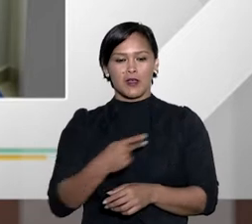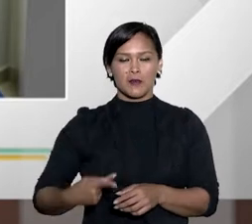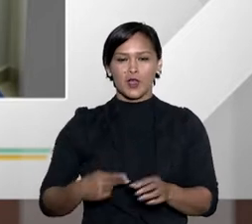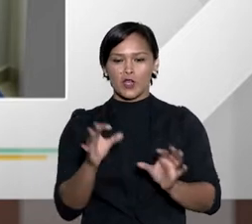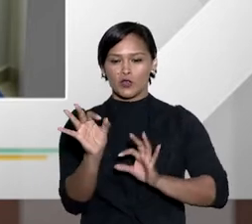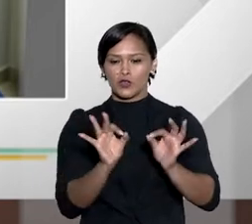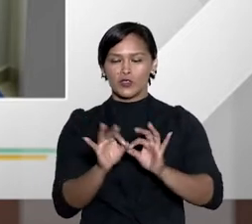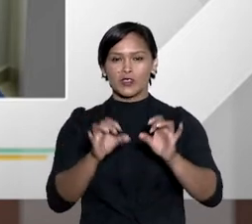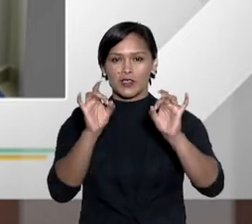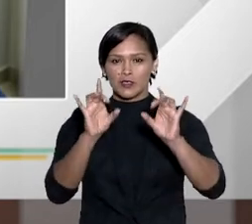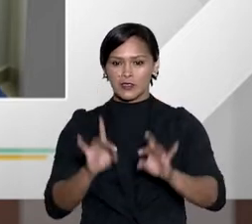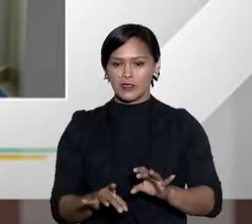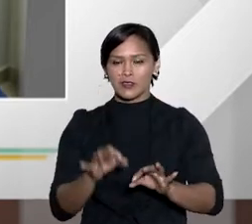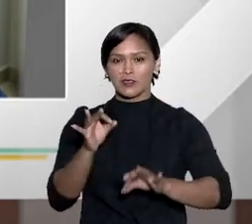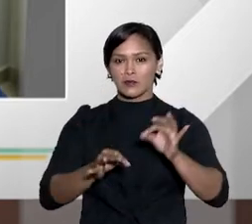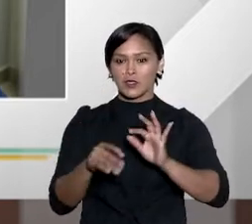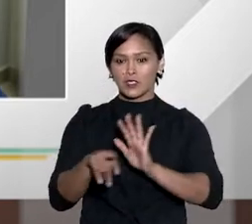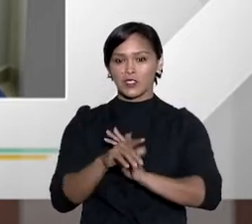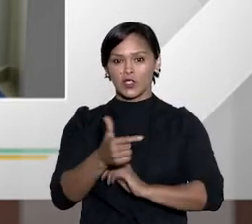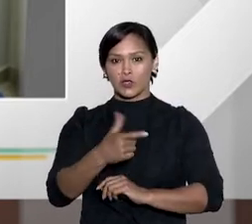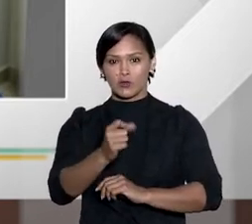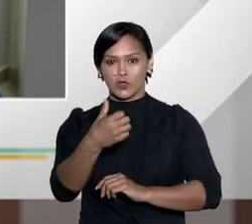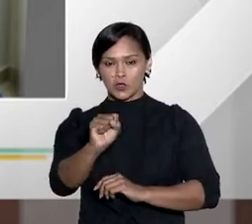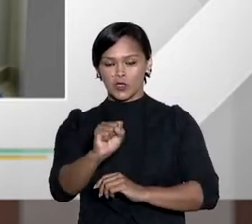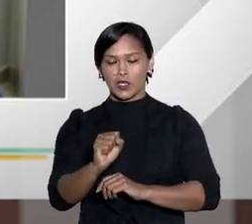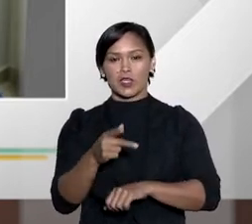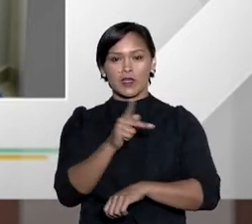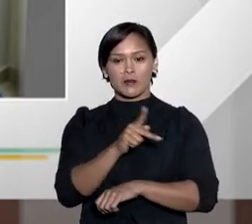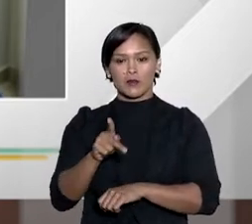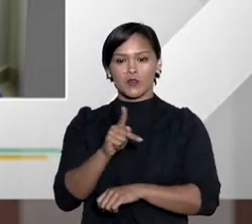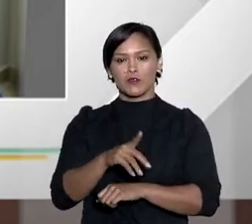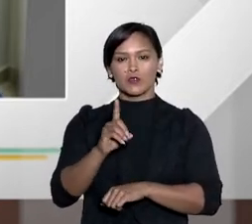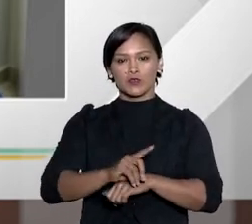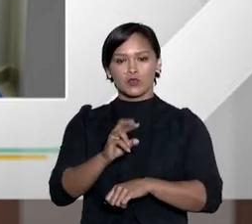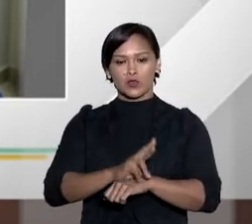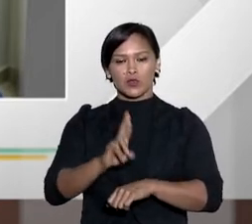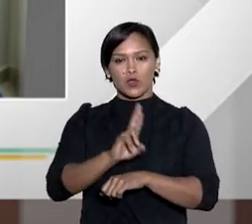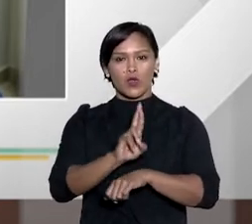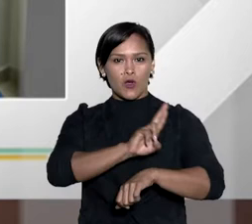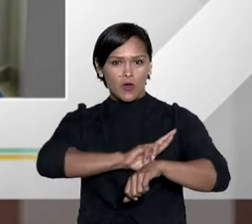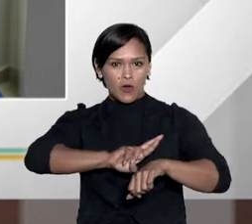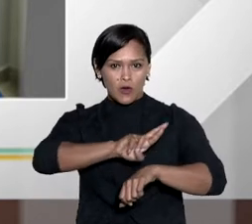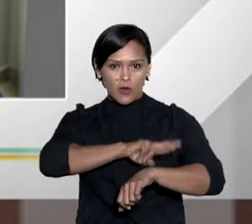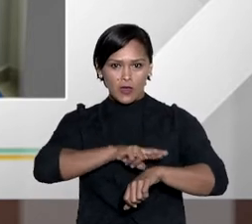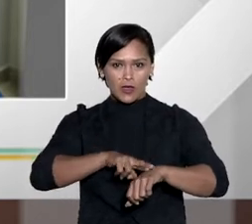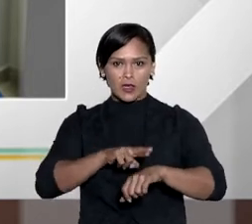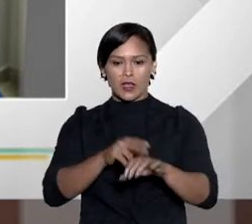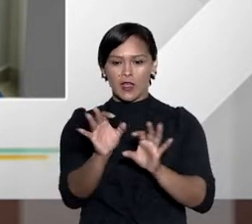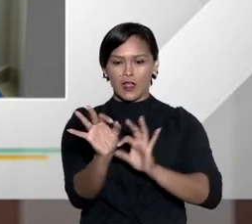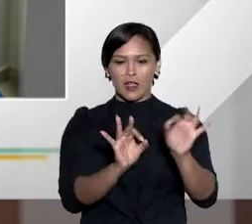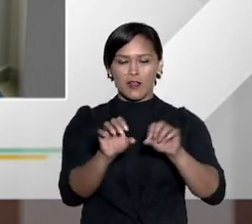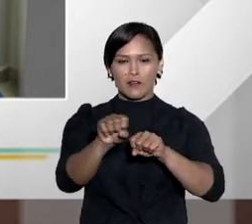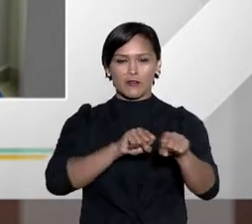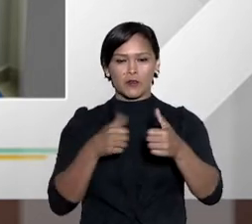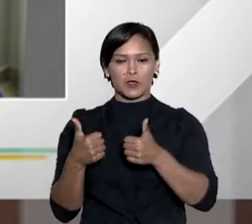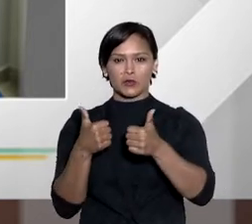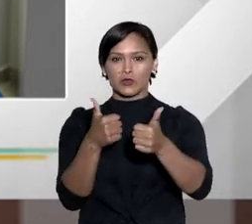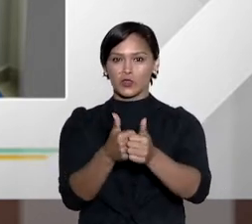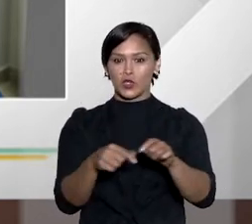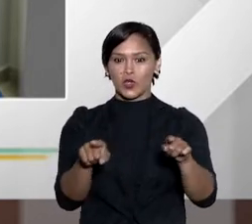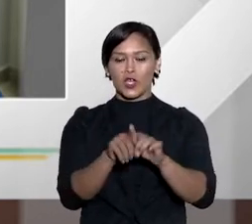Especiais em 2018. É professor, doutor na Universidade Estadual de Roraima. É formador, doutor e